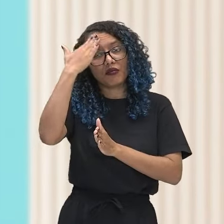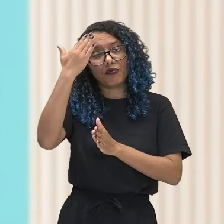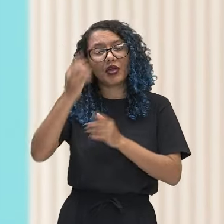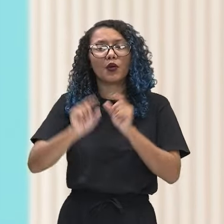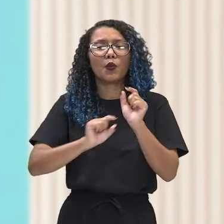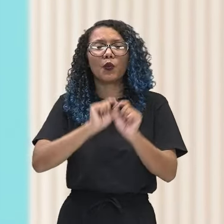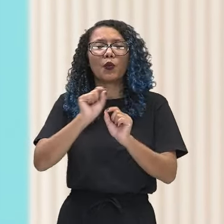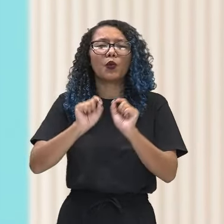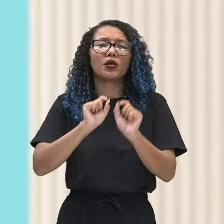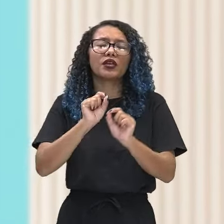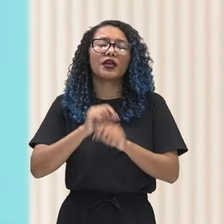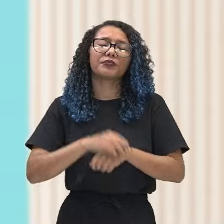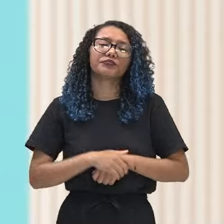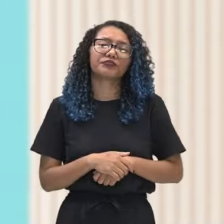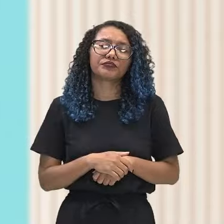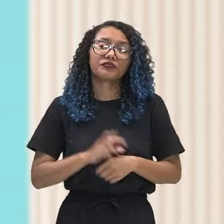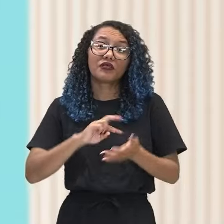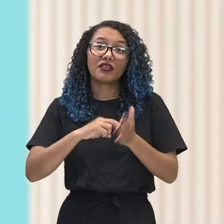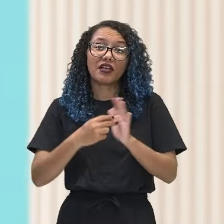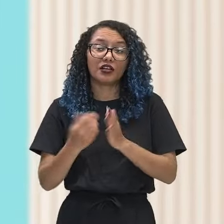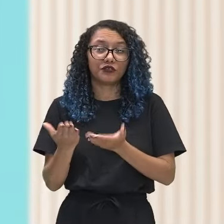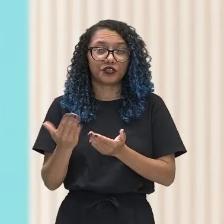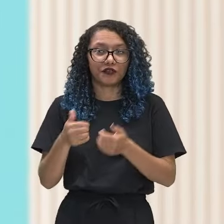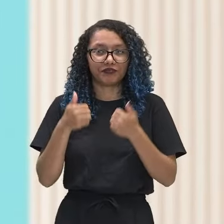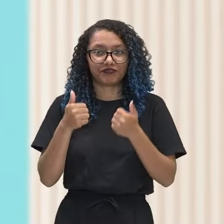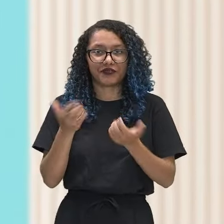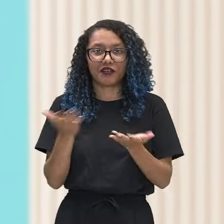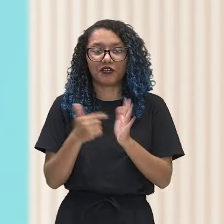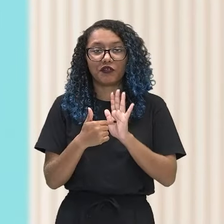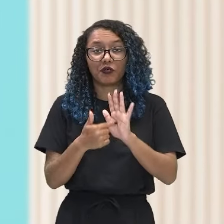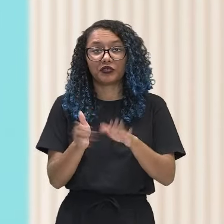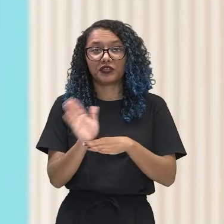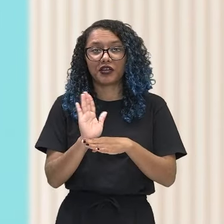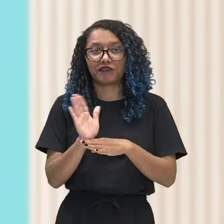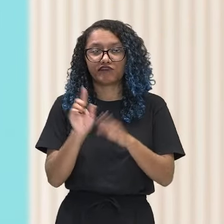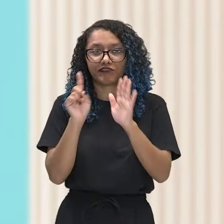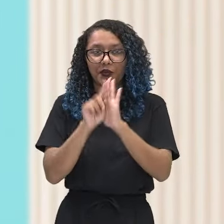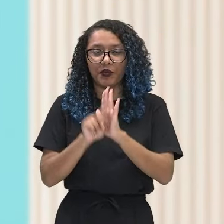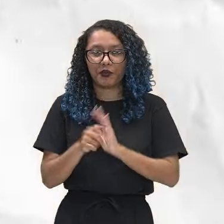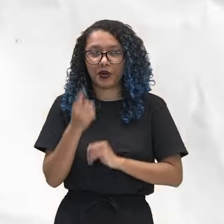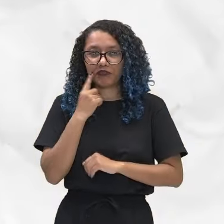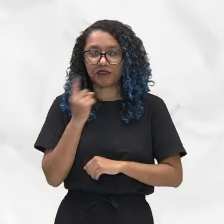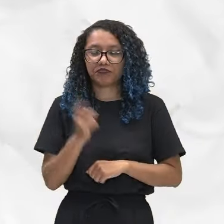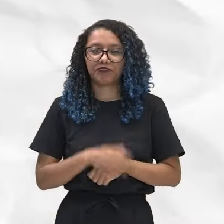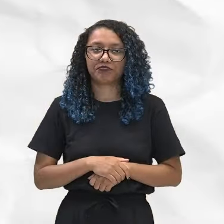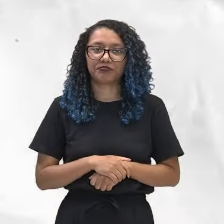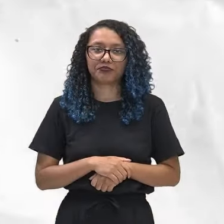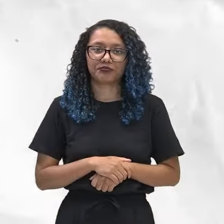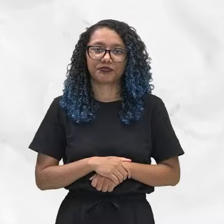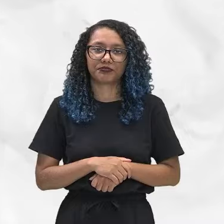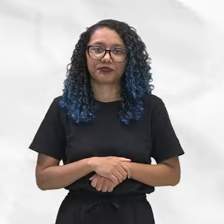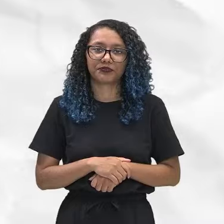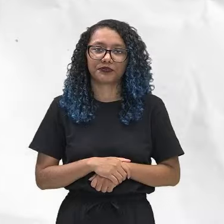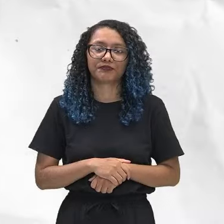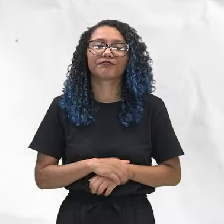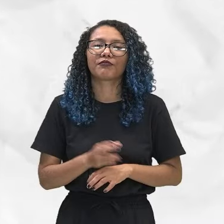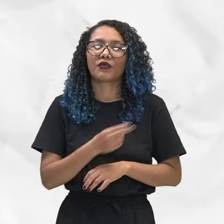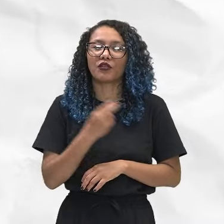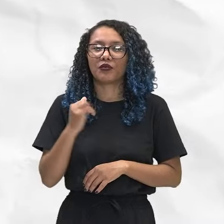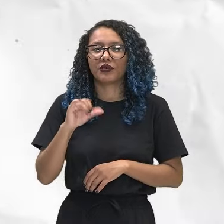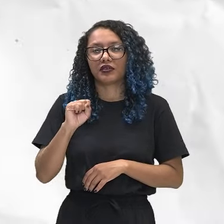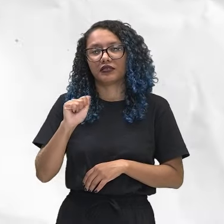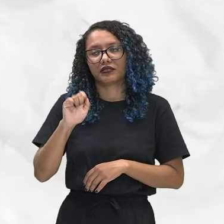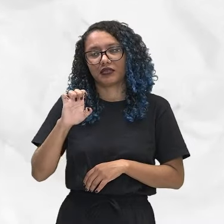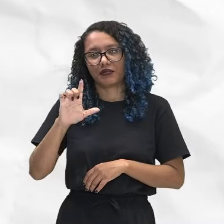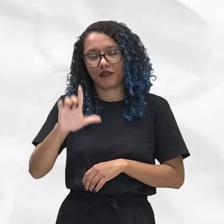isso que eu trago aqui uma enquete que foi feita aqui com os alunos. Vejam aí a resposta deles. Meu nome é Isabel, sou